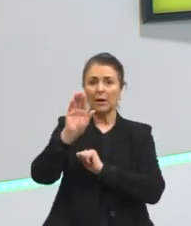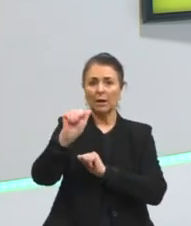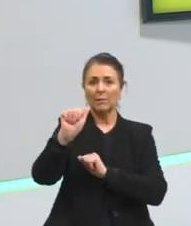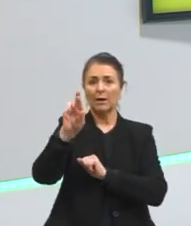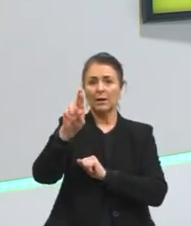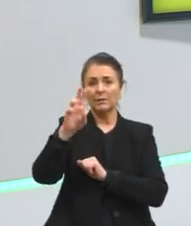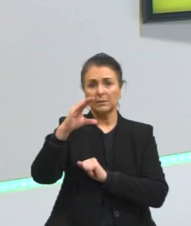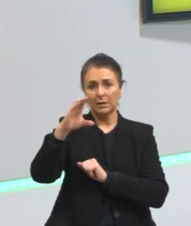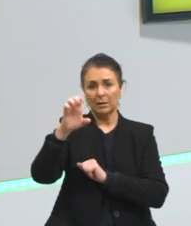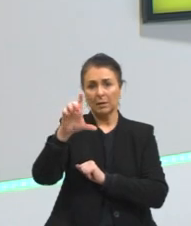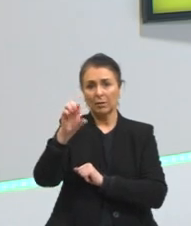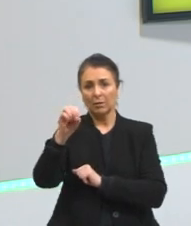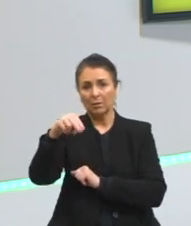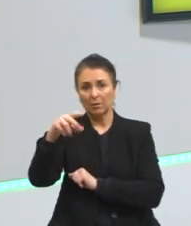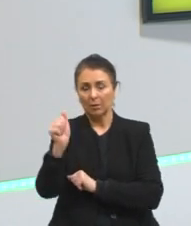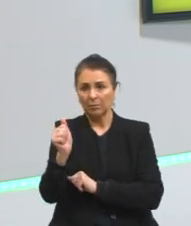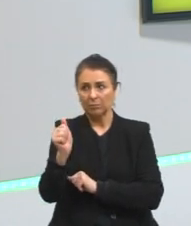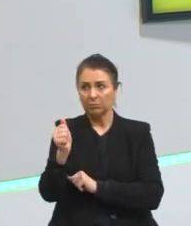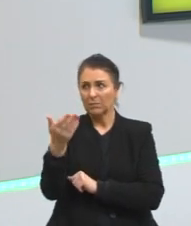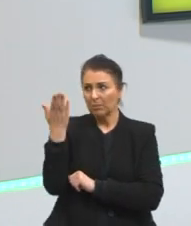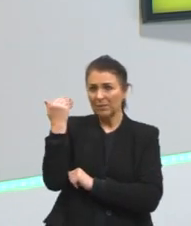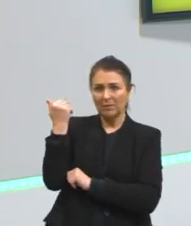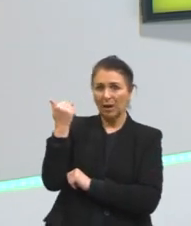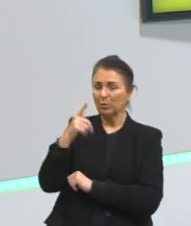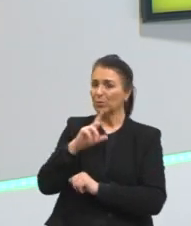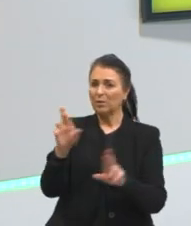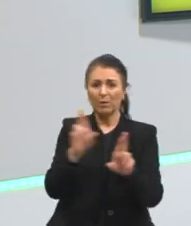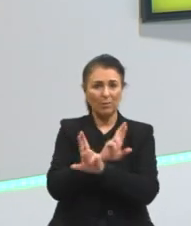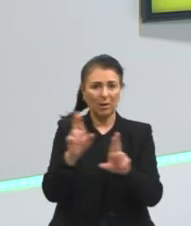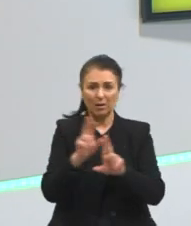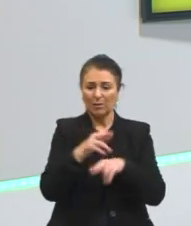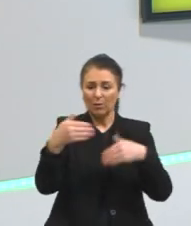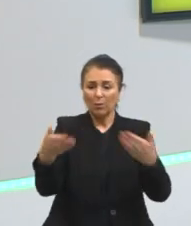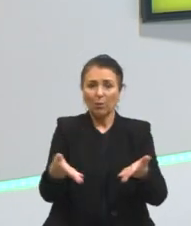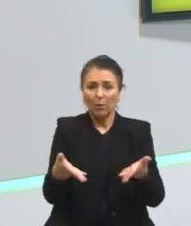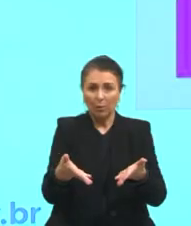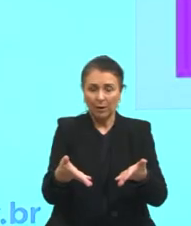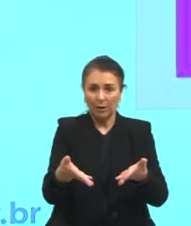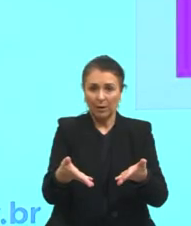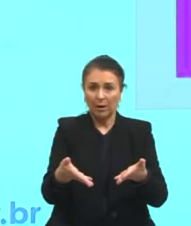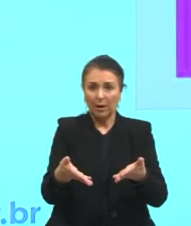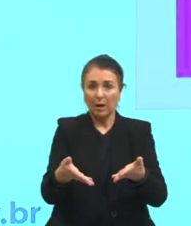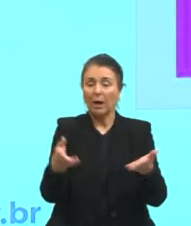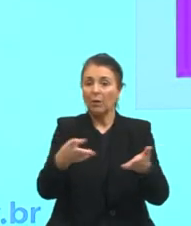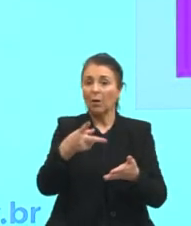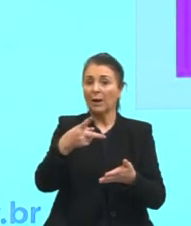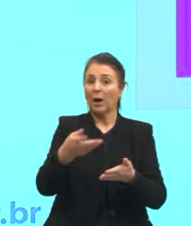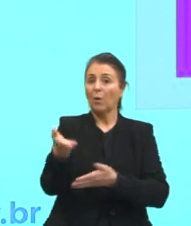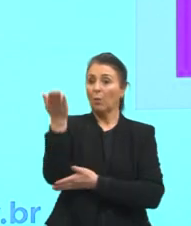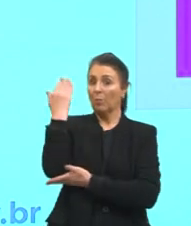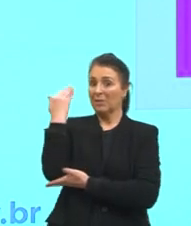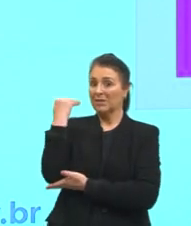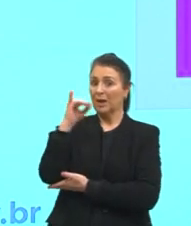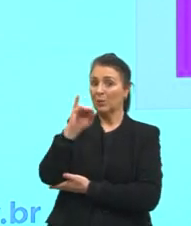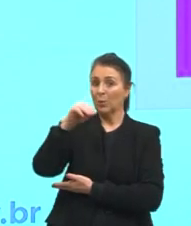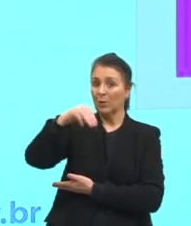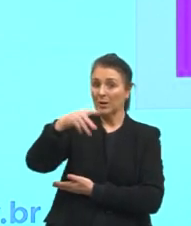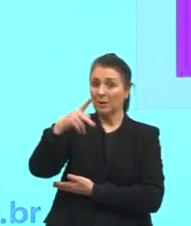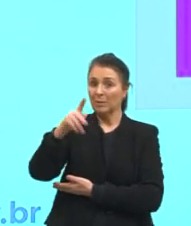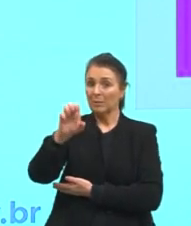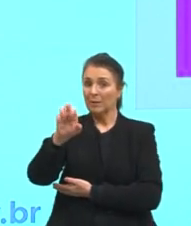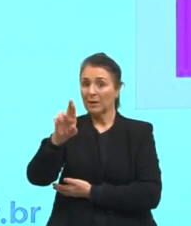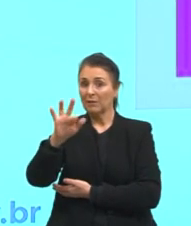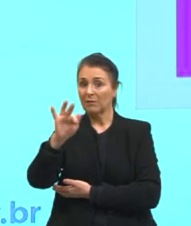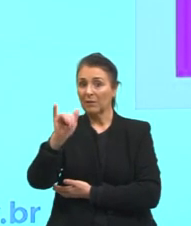não tem uma relação com o presente já o pretérito imperfeito ele tem uma relação